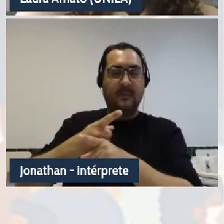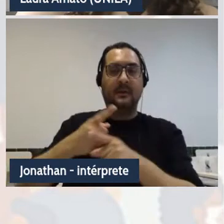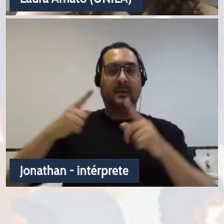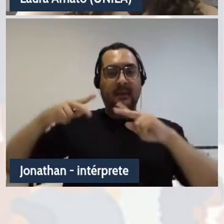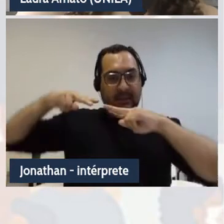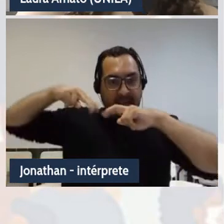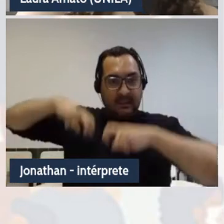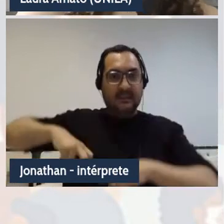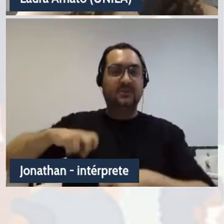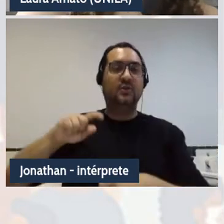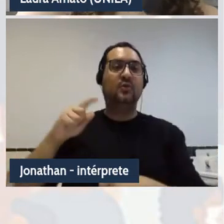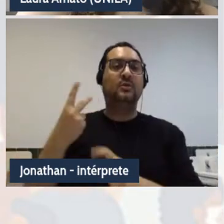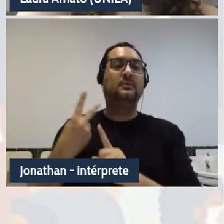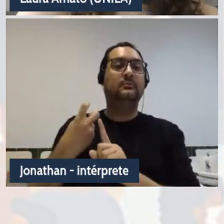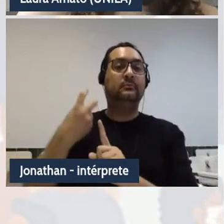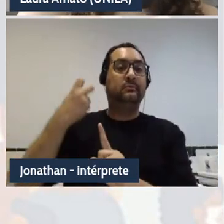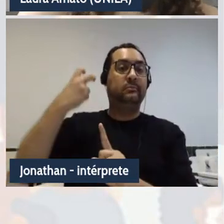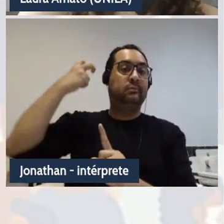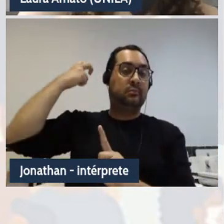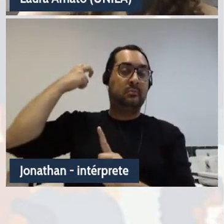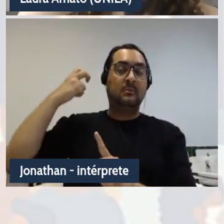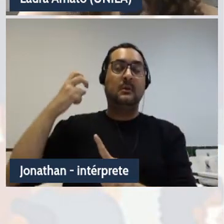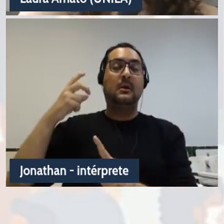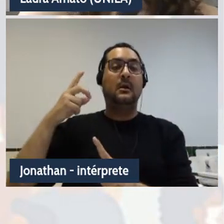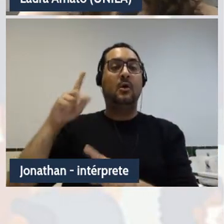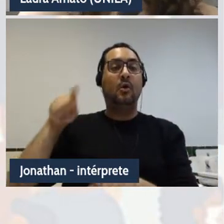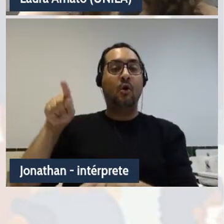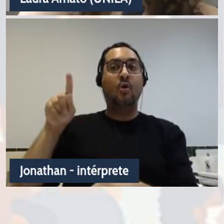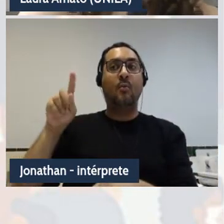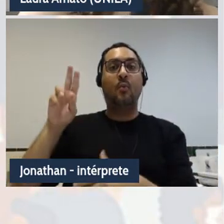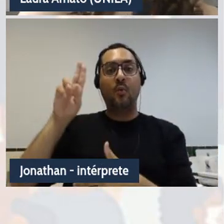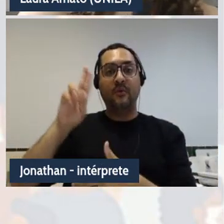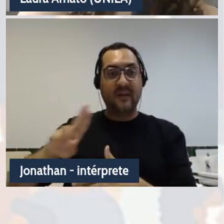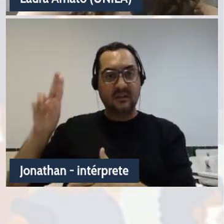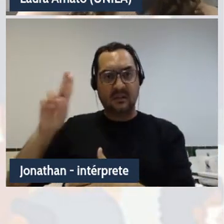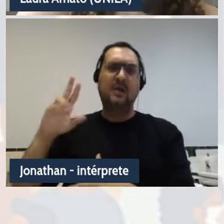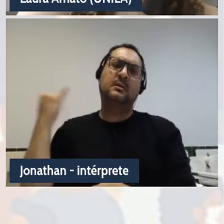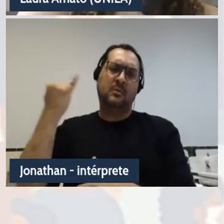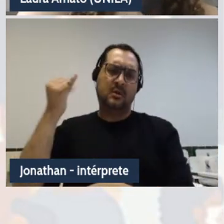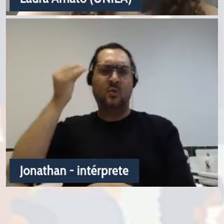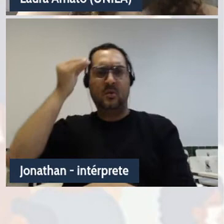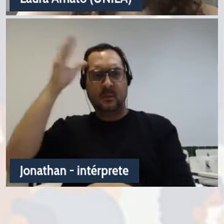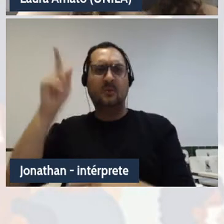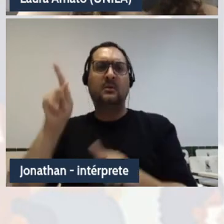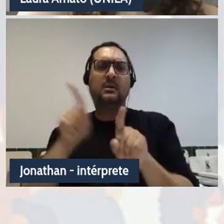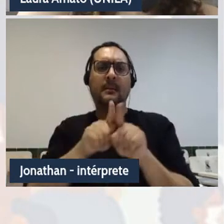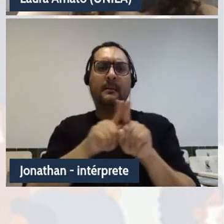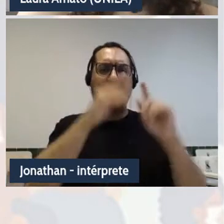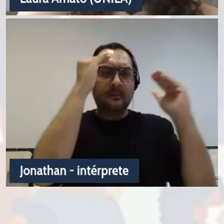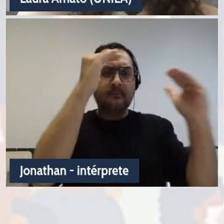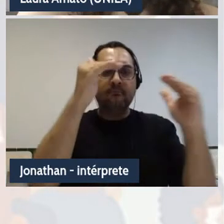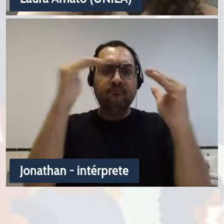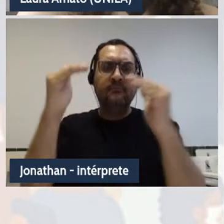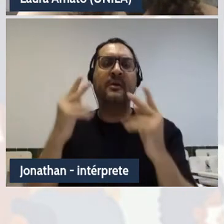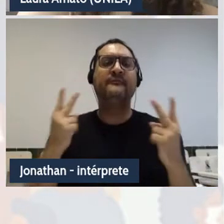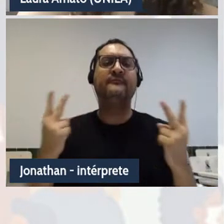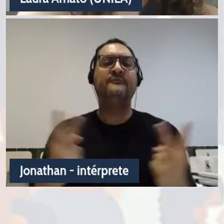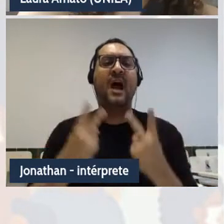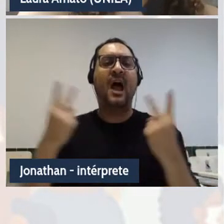sobrevalorizar o conhecimento acadêmico em relação às outras formas de conhecimento. Para ela, não estamos em